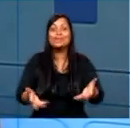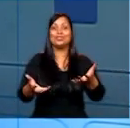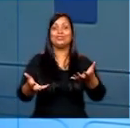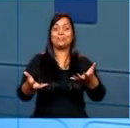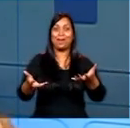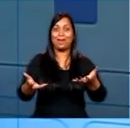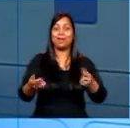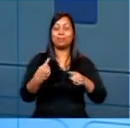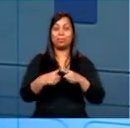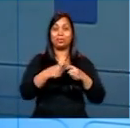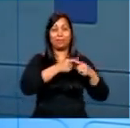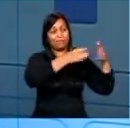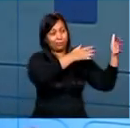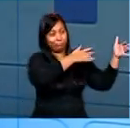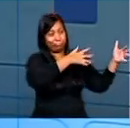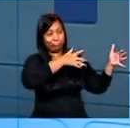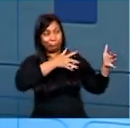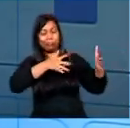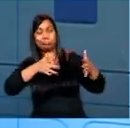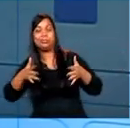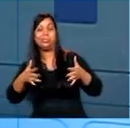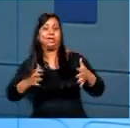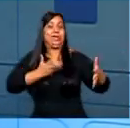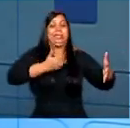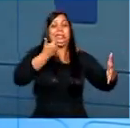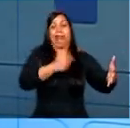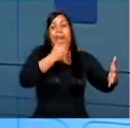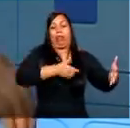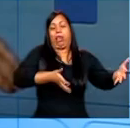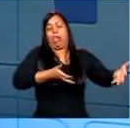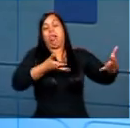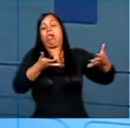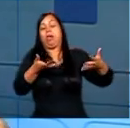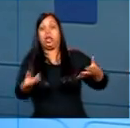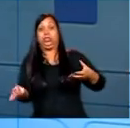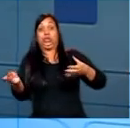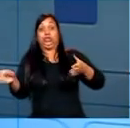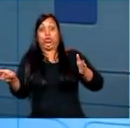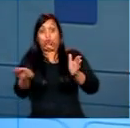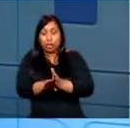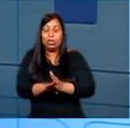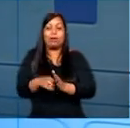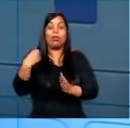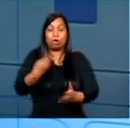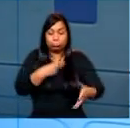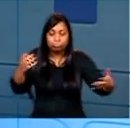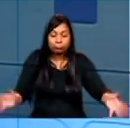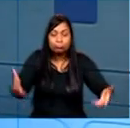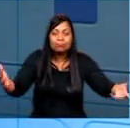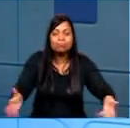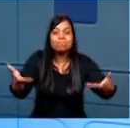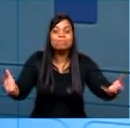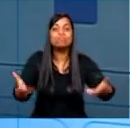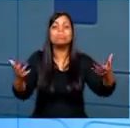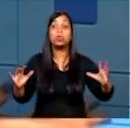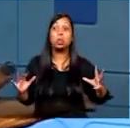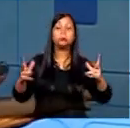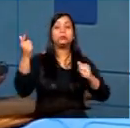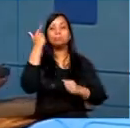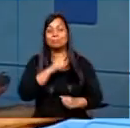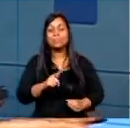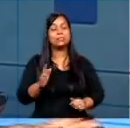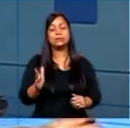alunos que vêm de uma trajetória extremamente desmotivadora, né? Então, a gente vai trabalhando isso paulatinamente, nem todos a gente consegue.